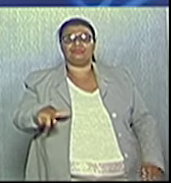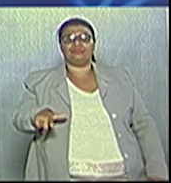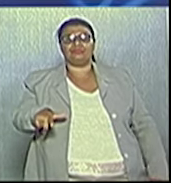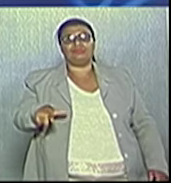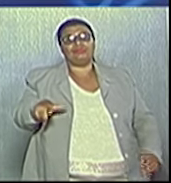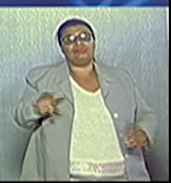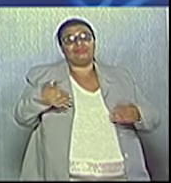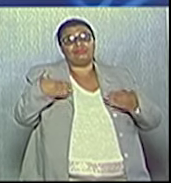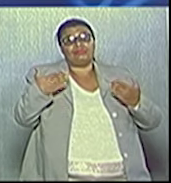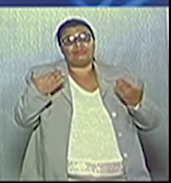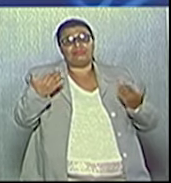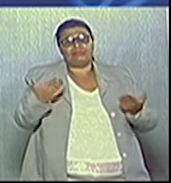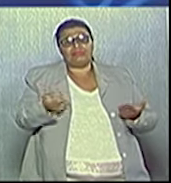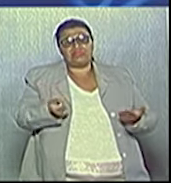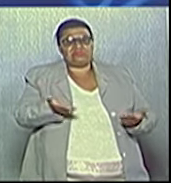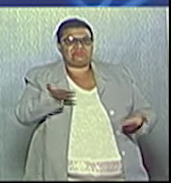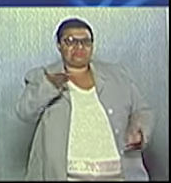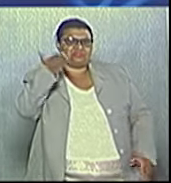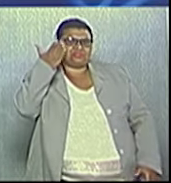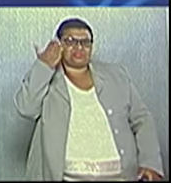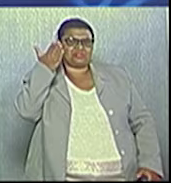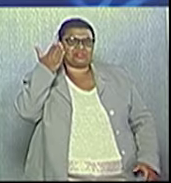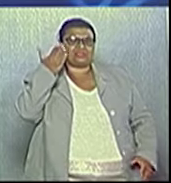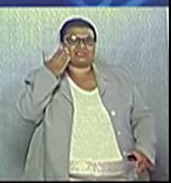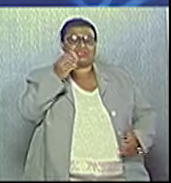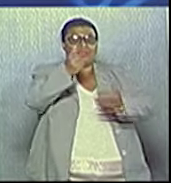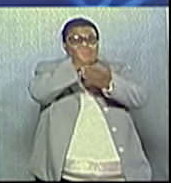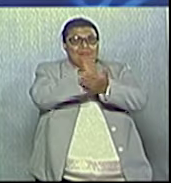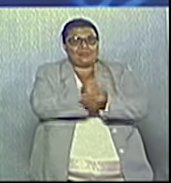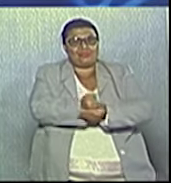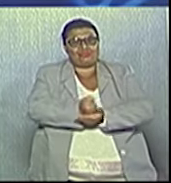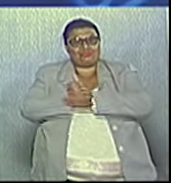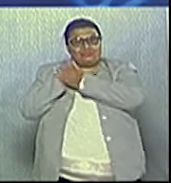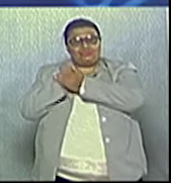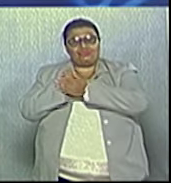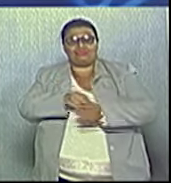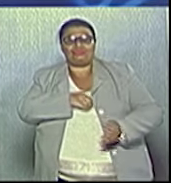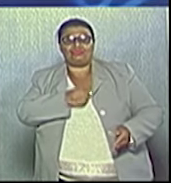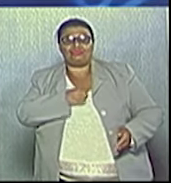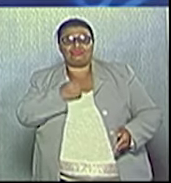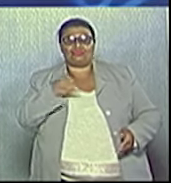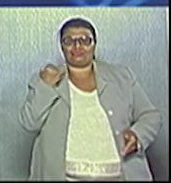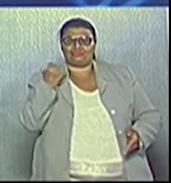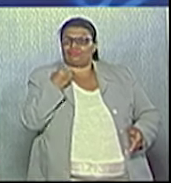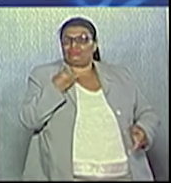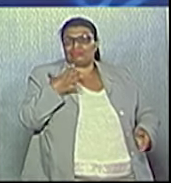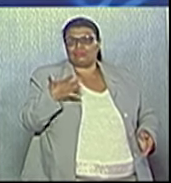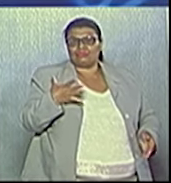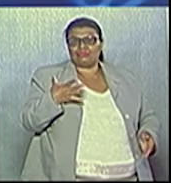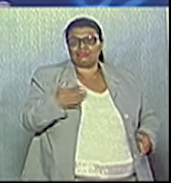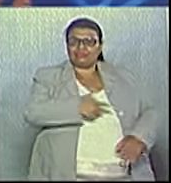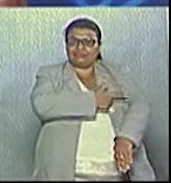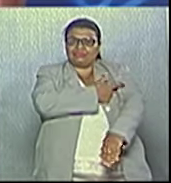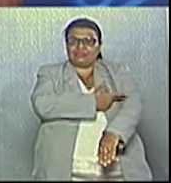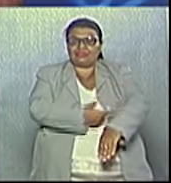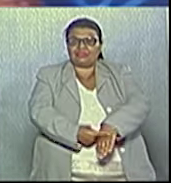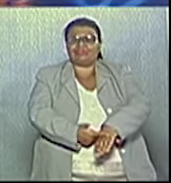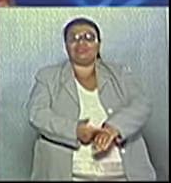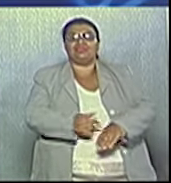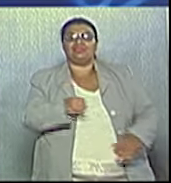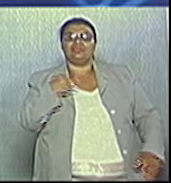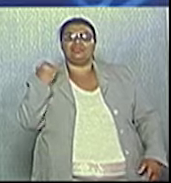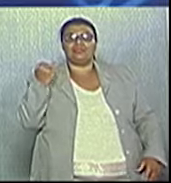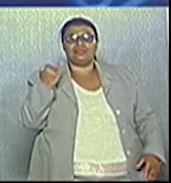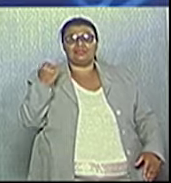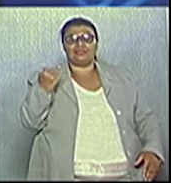Mesmo que fosse um valor maior, salvando uma só vida, já teria valido a pena. Na área da educação, é